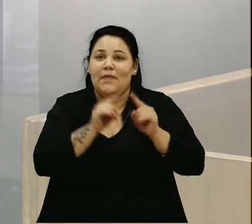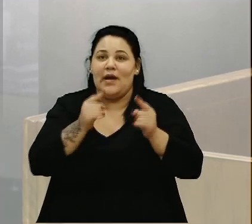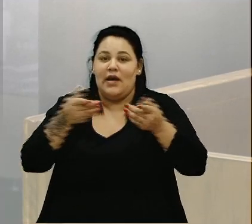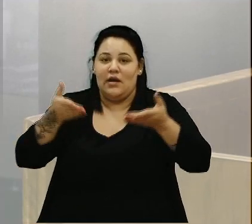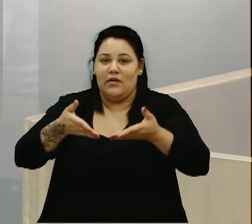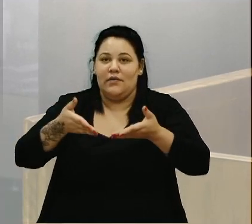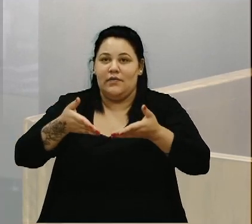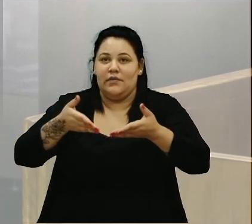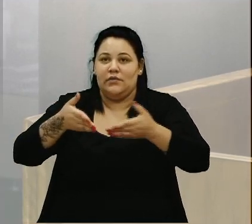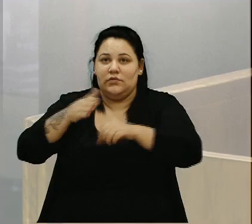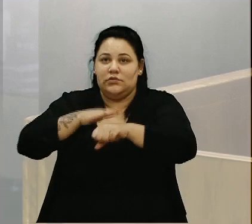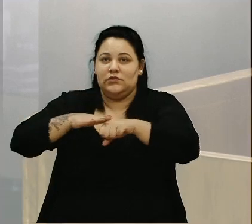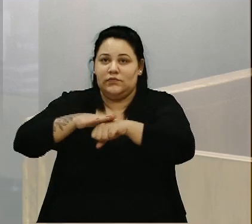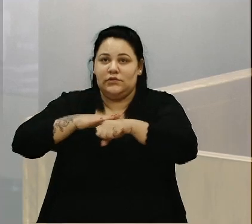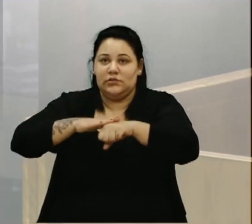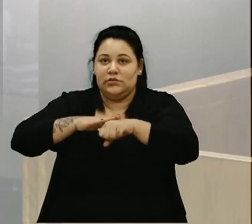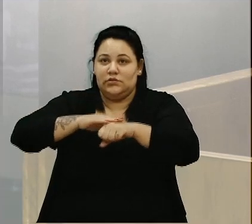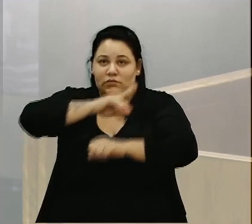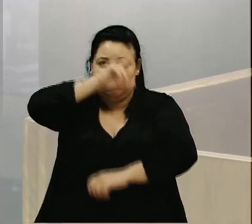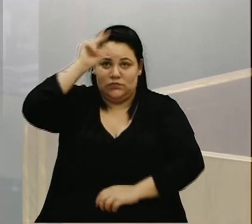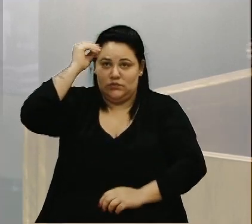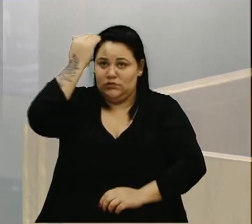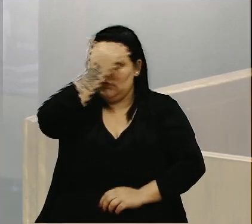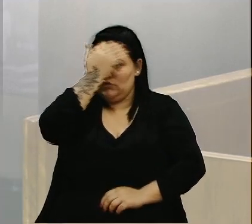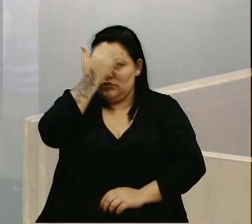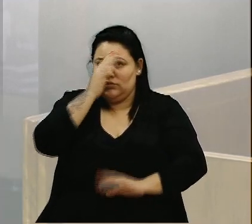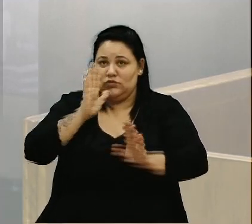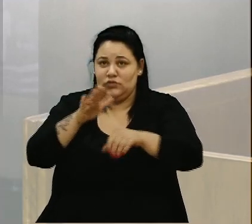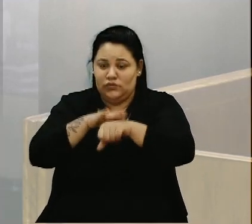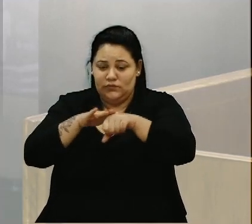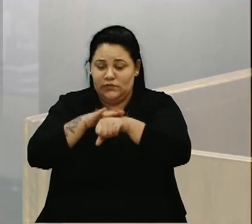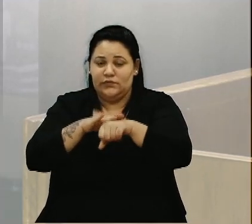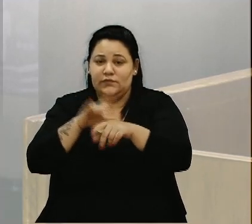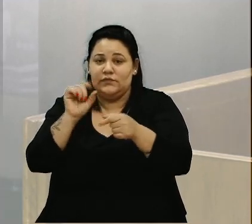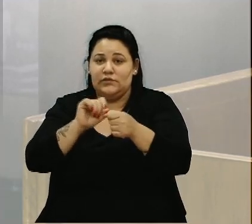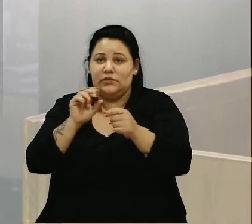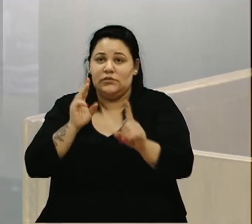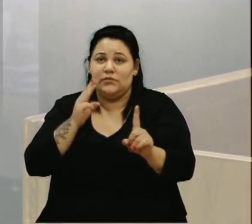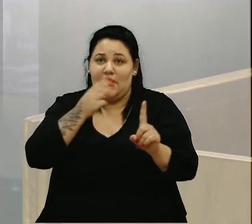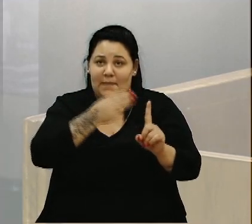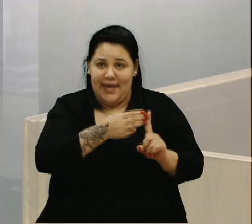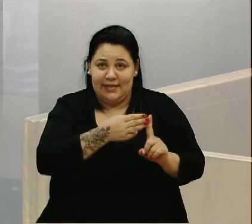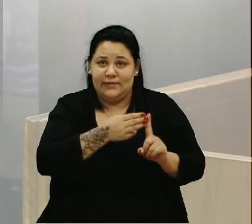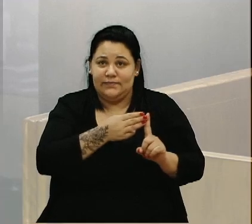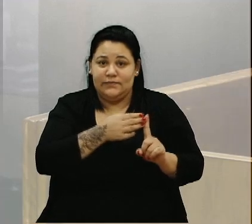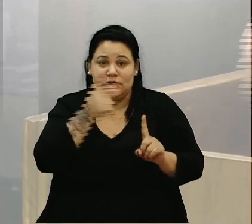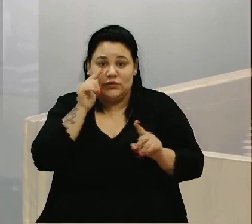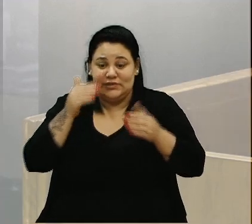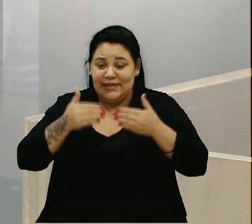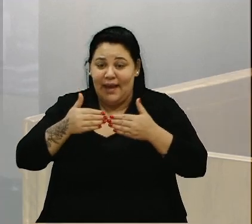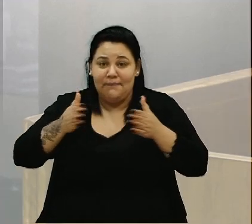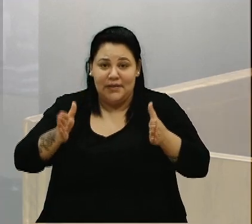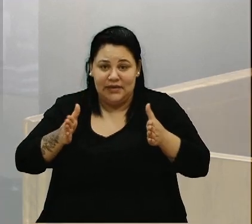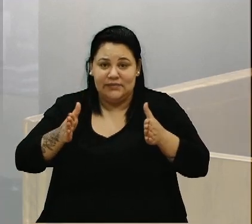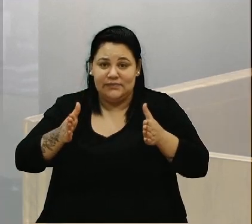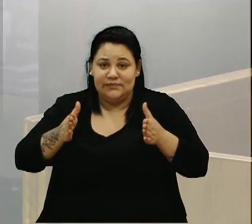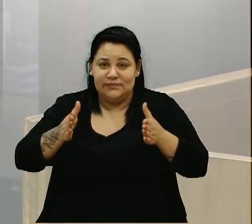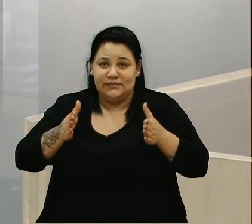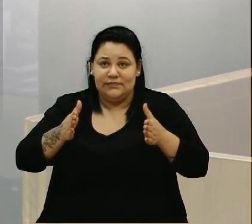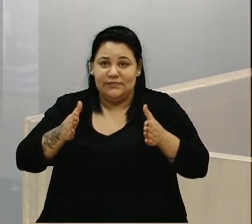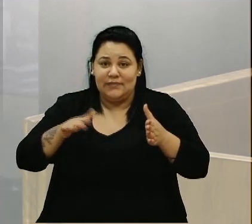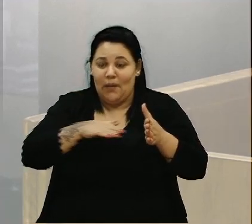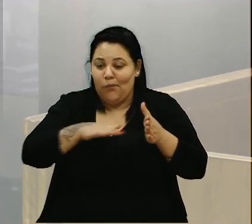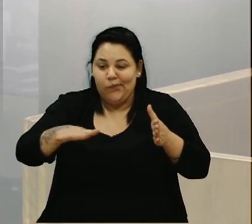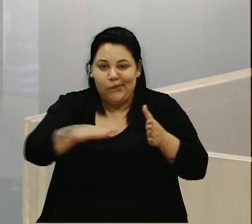conversa com o prefeito municipal, conversemos, trazemos uma meta, pelo menos, para abrir ali, para dar vazão àquela